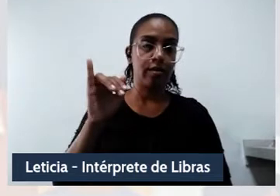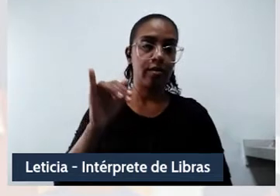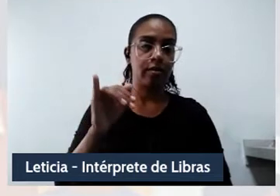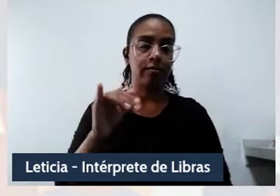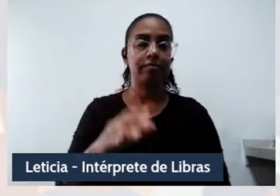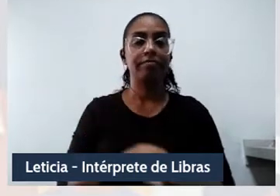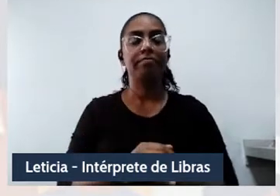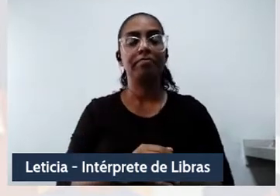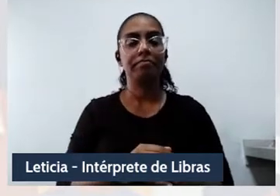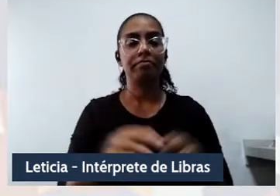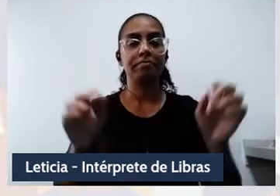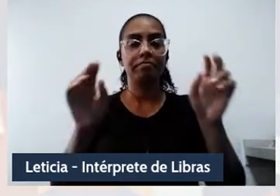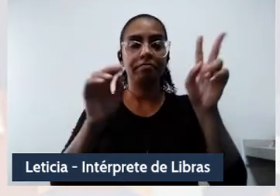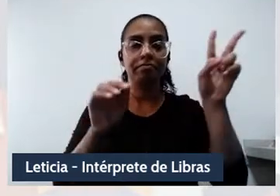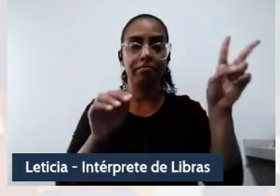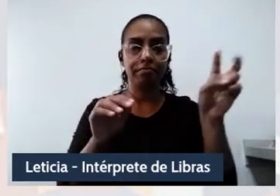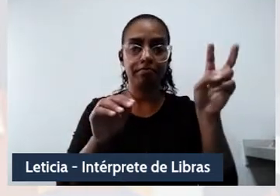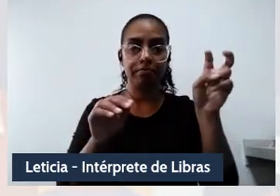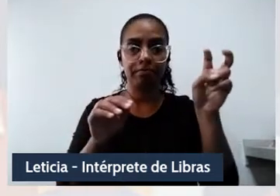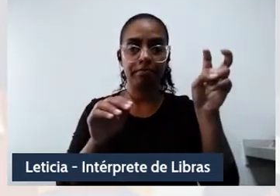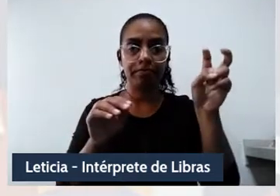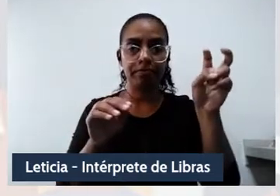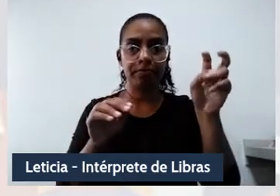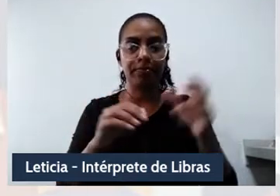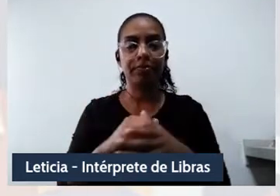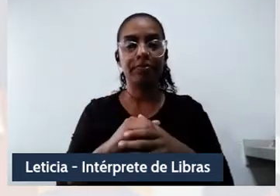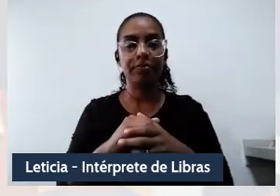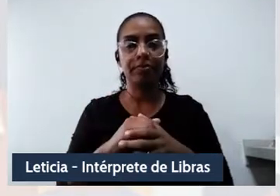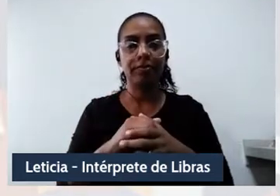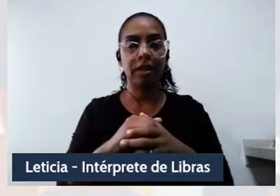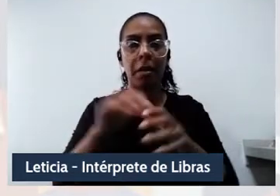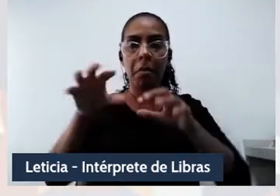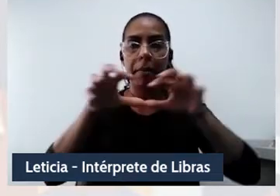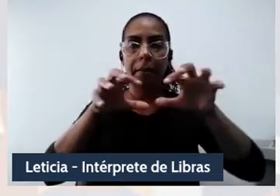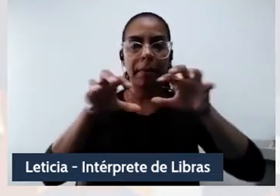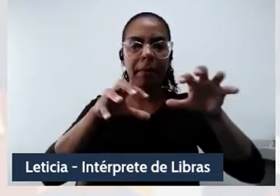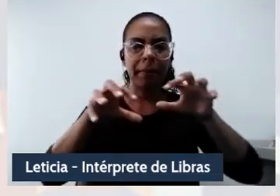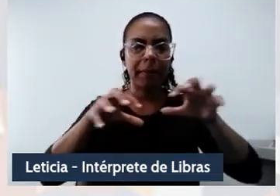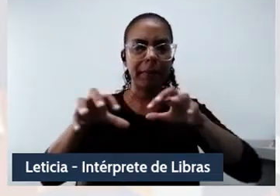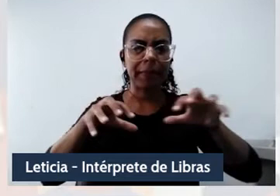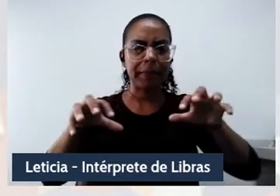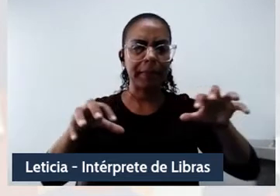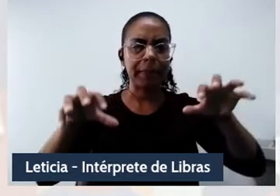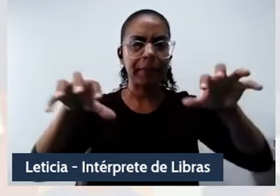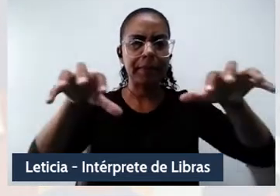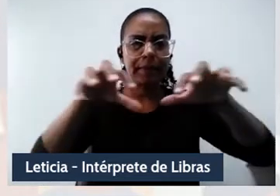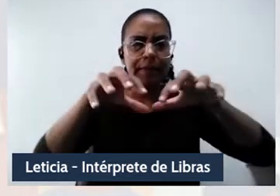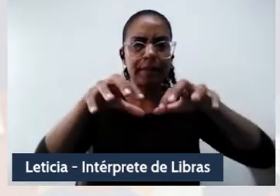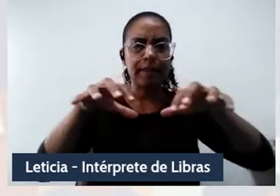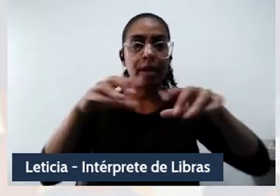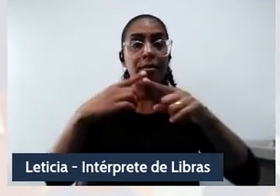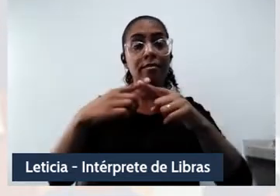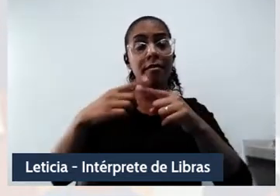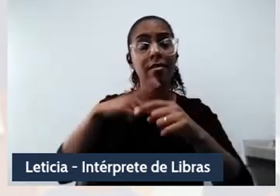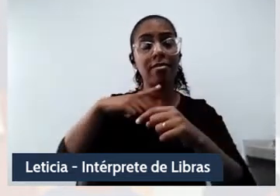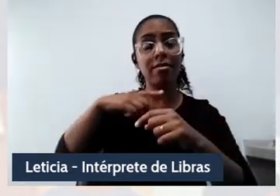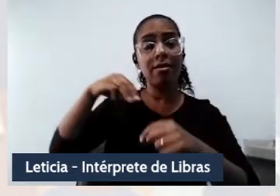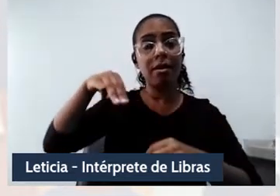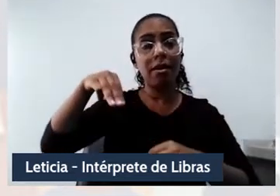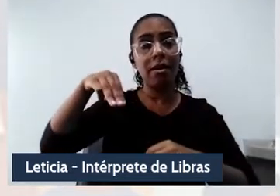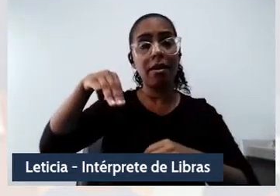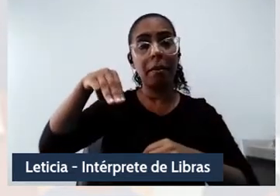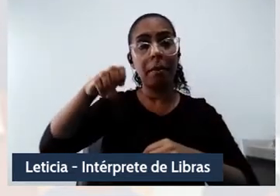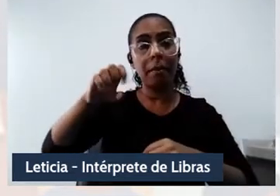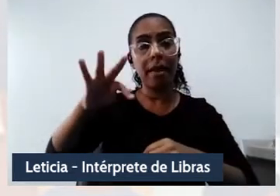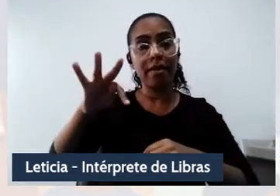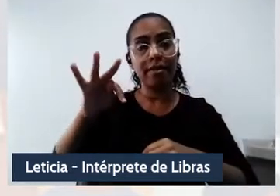Abre aspas. Sugiro a fragmentação como resposta a essa realização da metafísica para que possamos rearticular